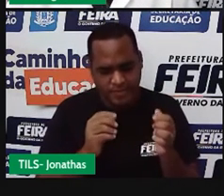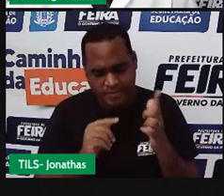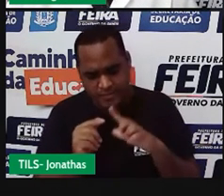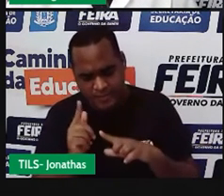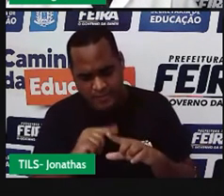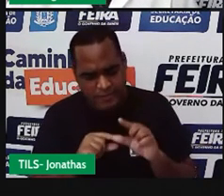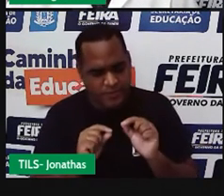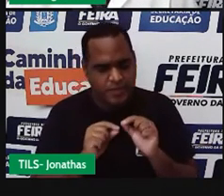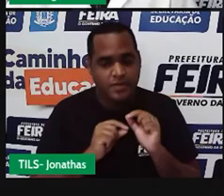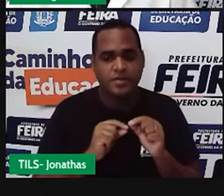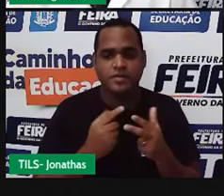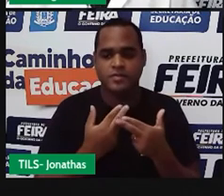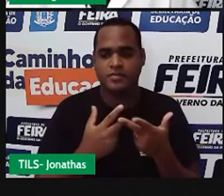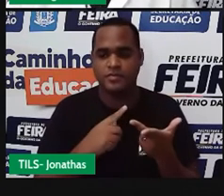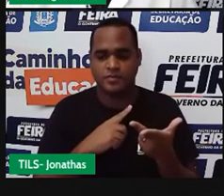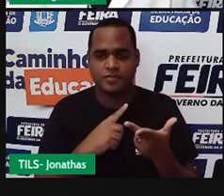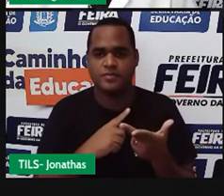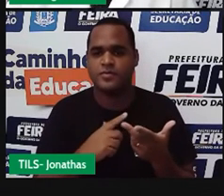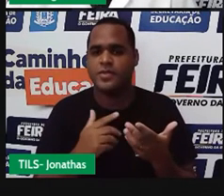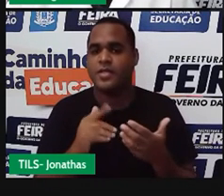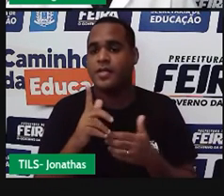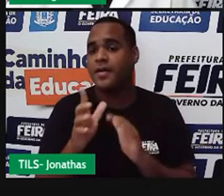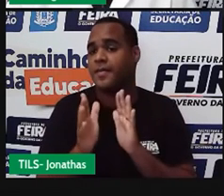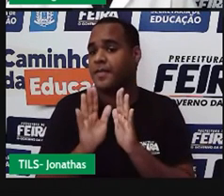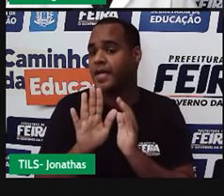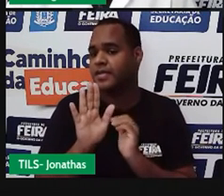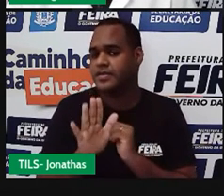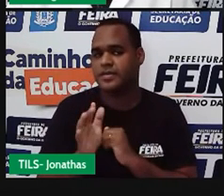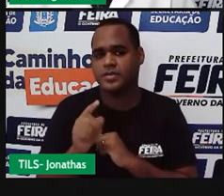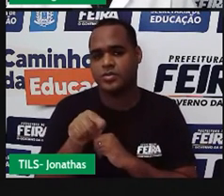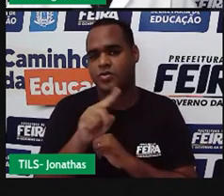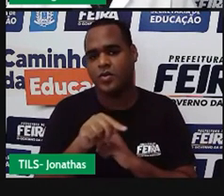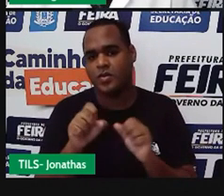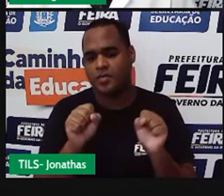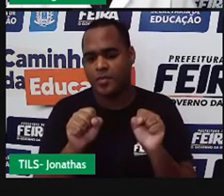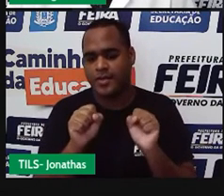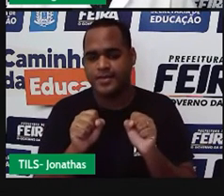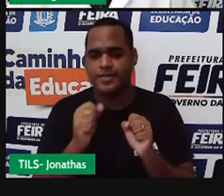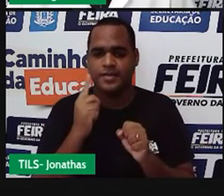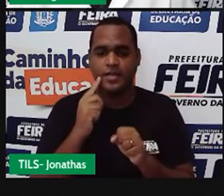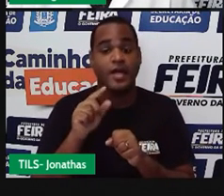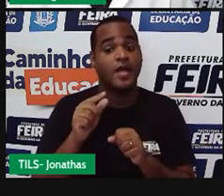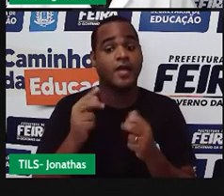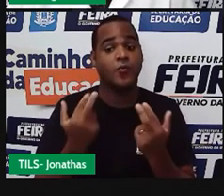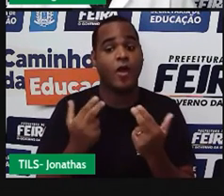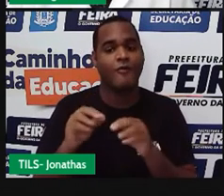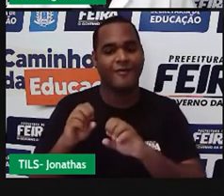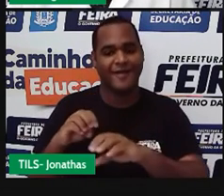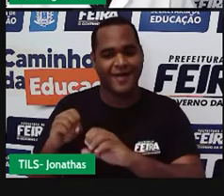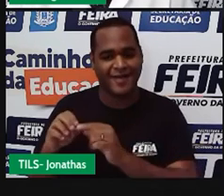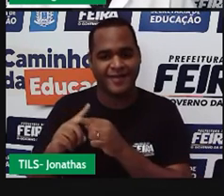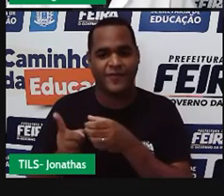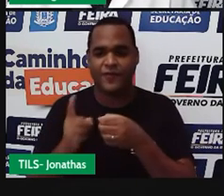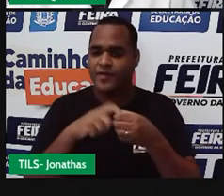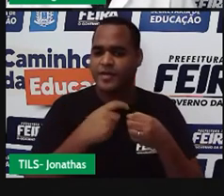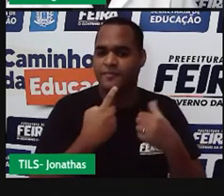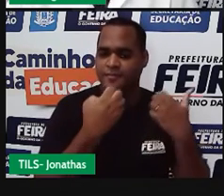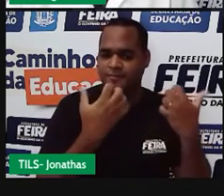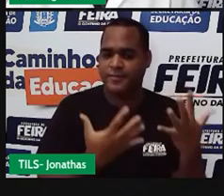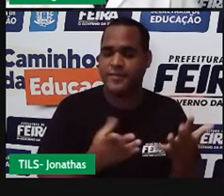expressões numéricas. Mas, mas, a gente já pode, nessa mesma aula, voltar para essa situação aqui, ó,